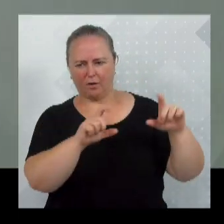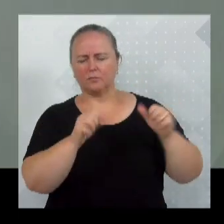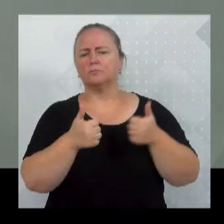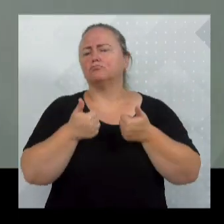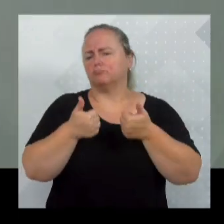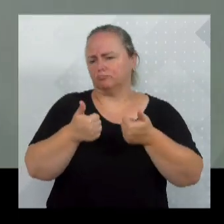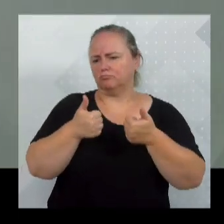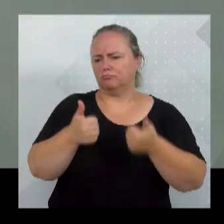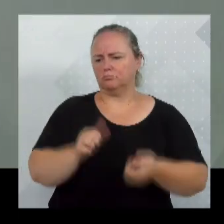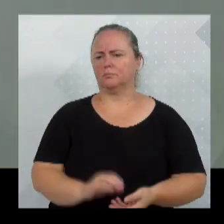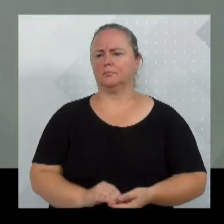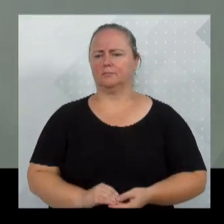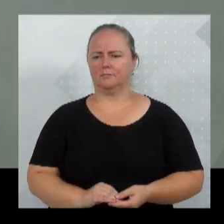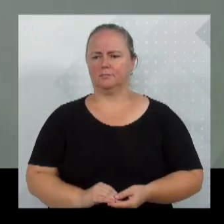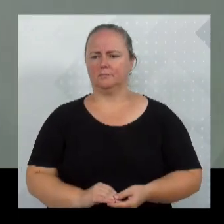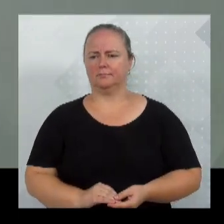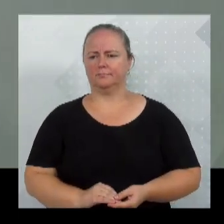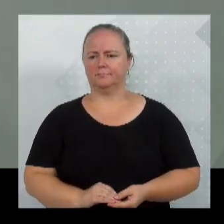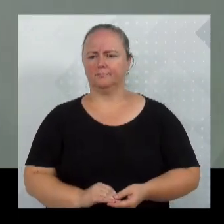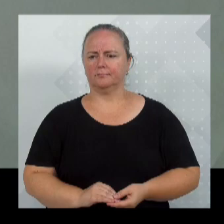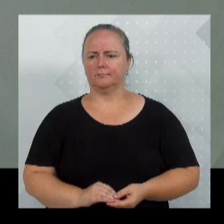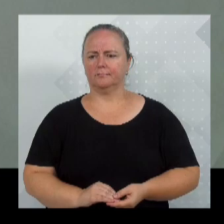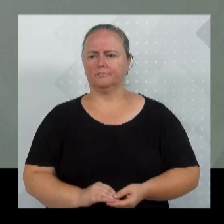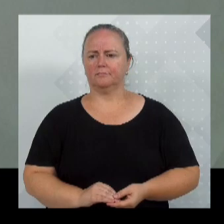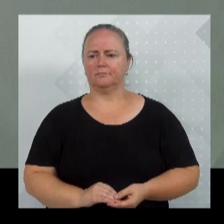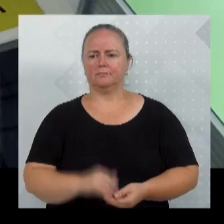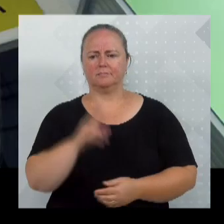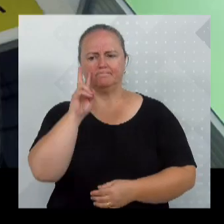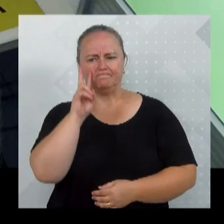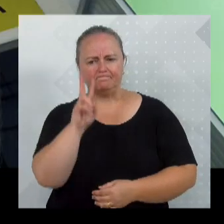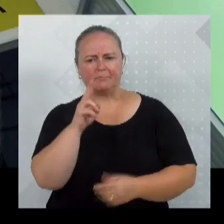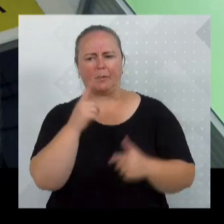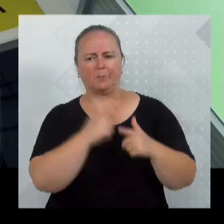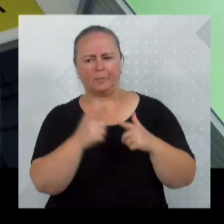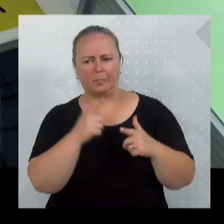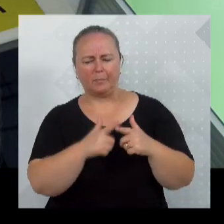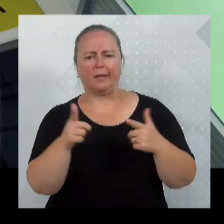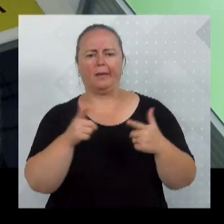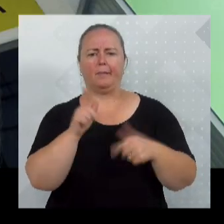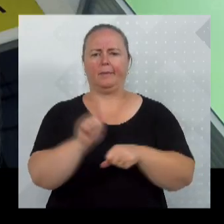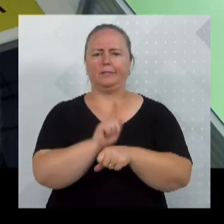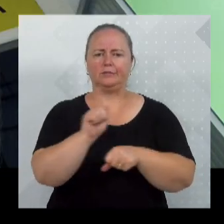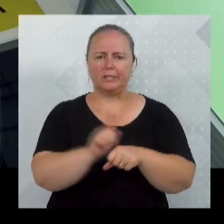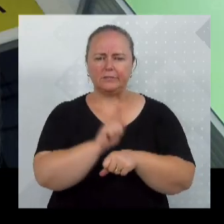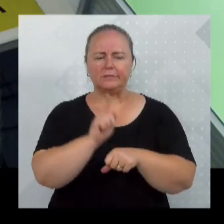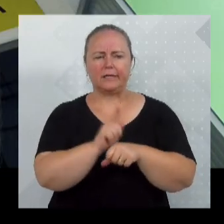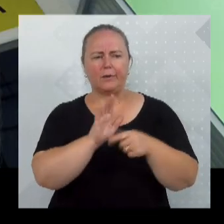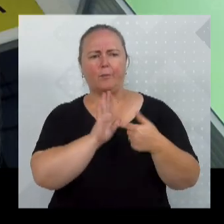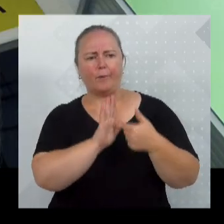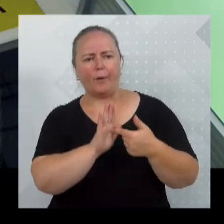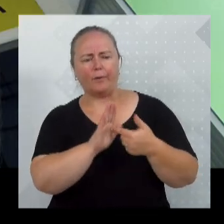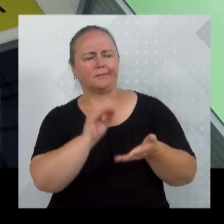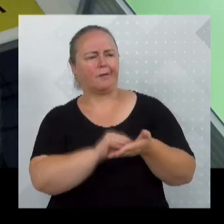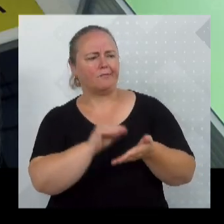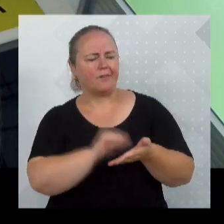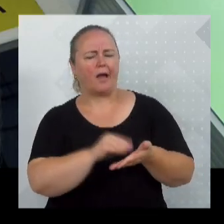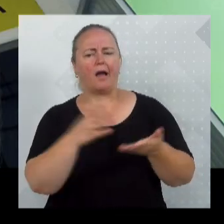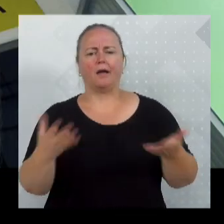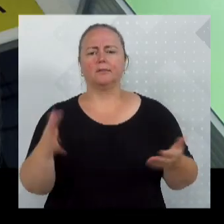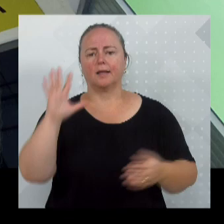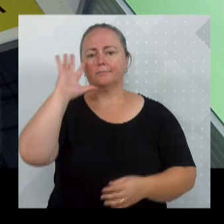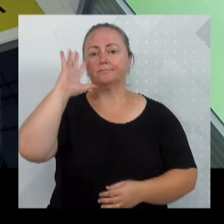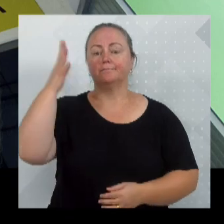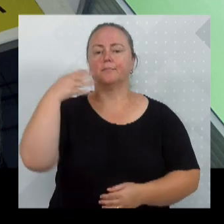tudo bem, até aí tudo bem. Quando a gente vê situações de descaso, falta de gestão, a gente vai lá, faz os apontamentos e procura uma